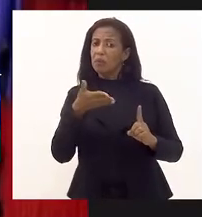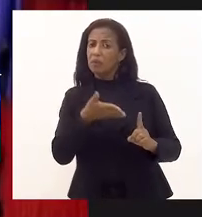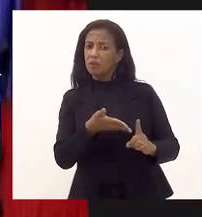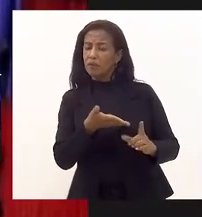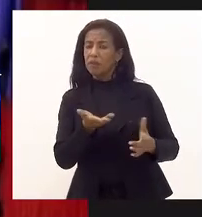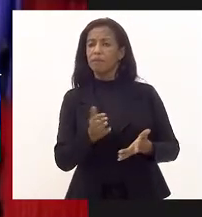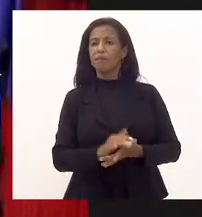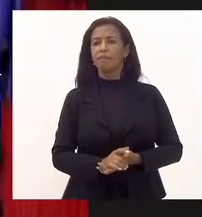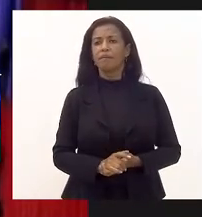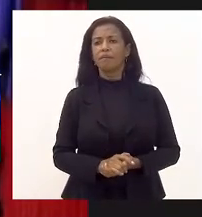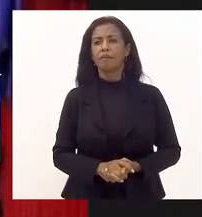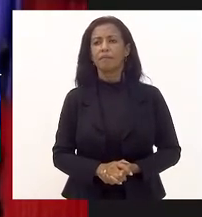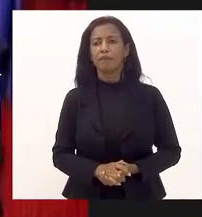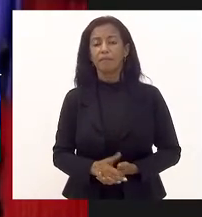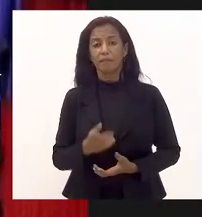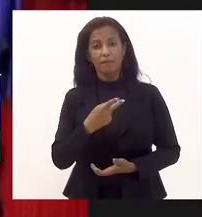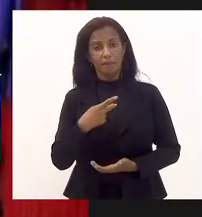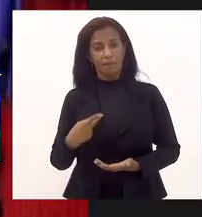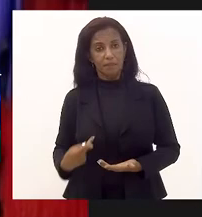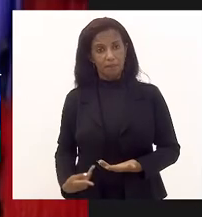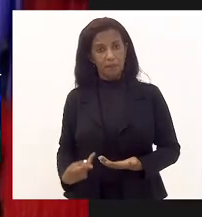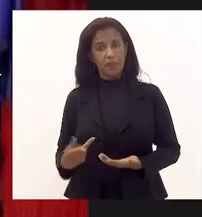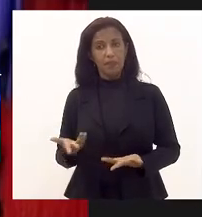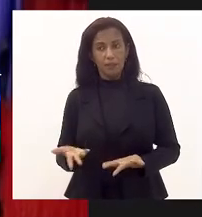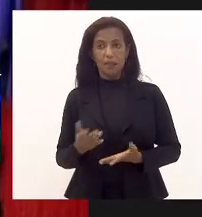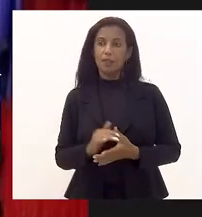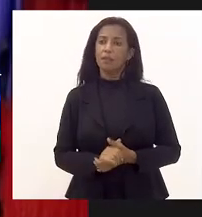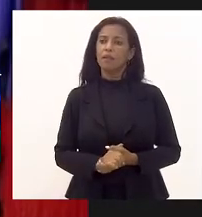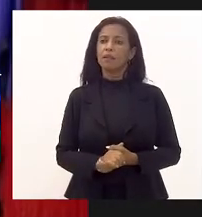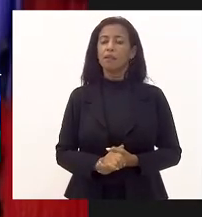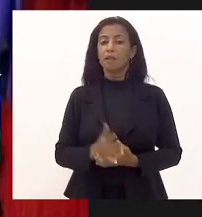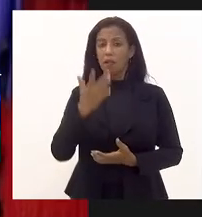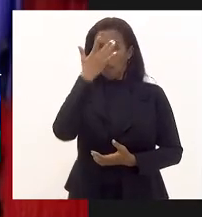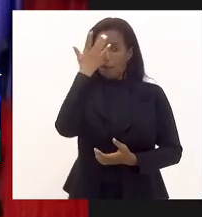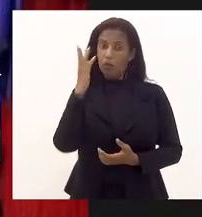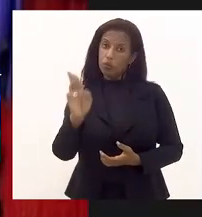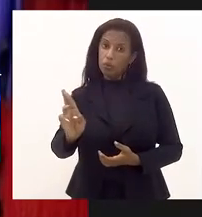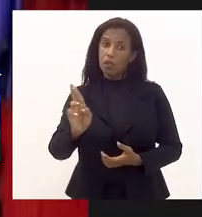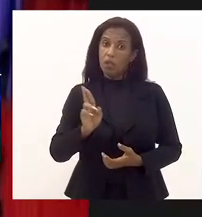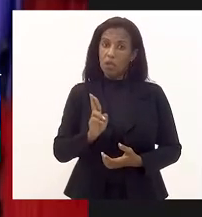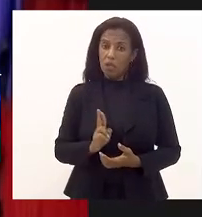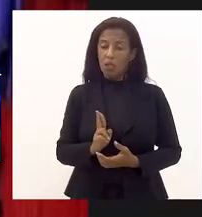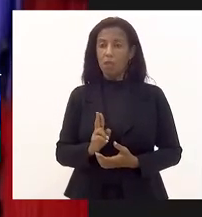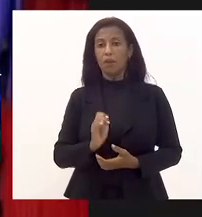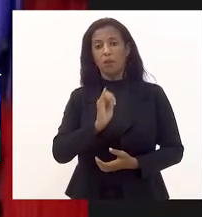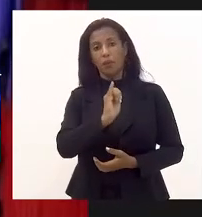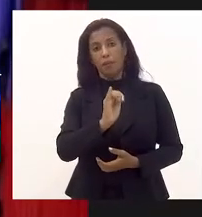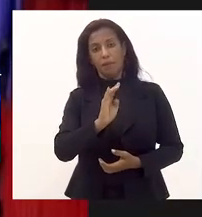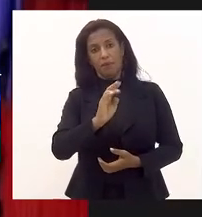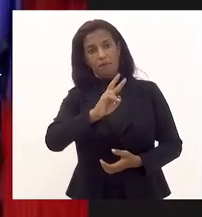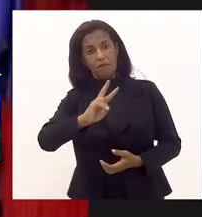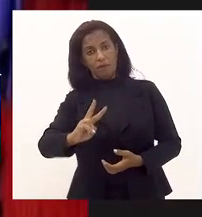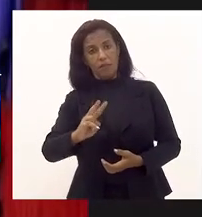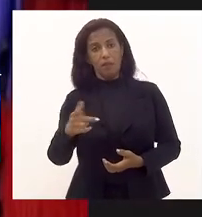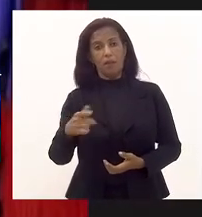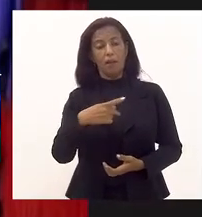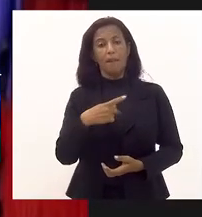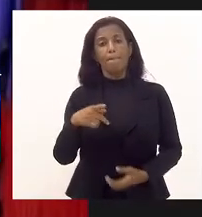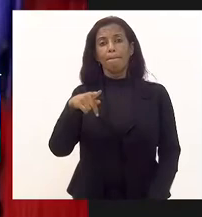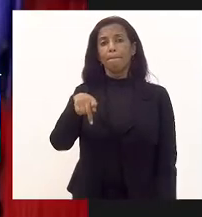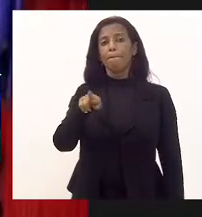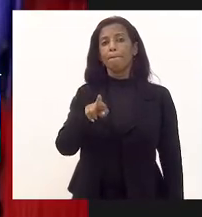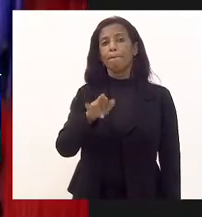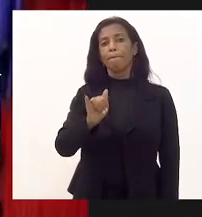presidente da instituição, que é a pessoa que responde pelo IVV, que é a senhora Priscila